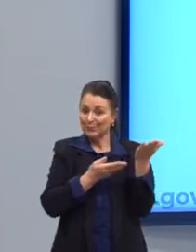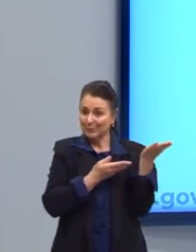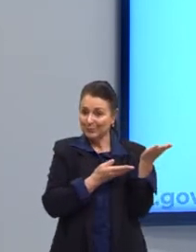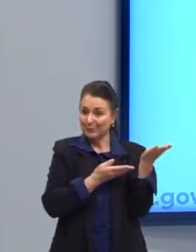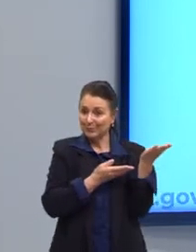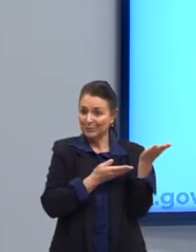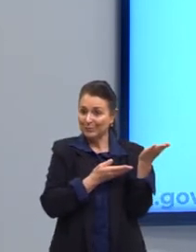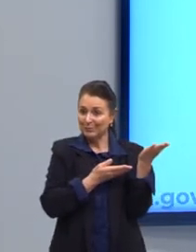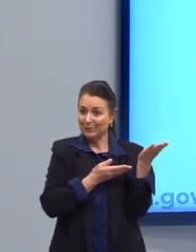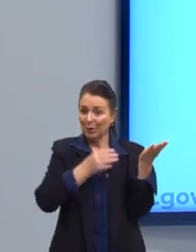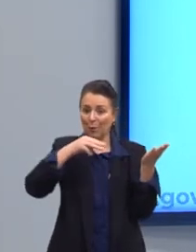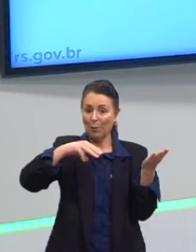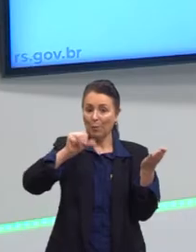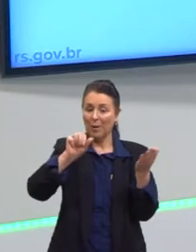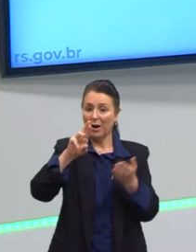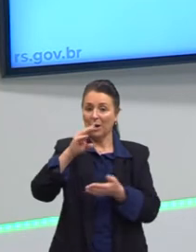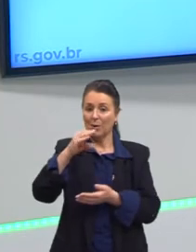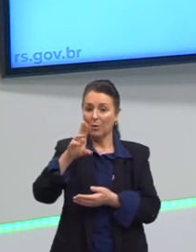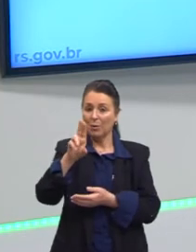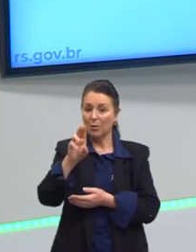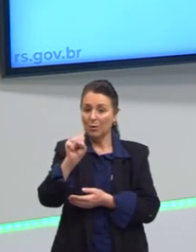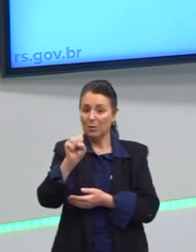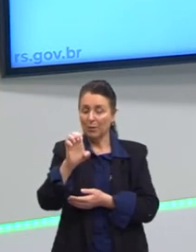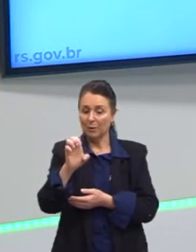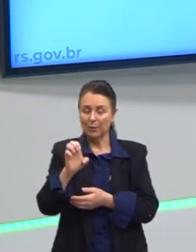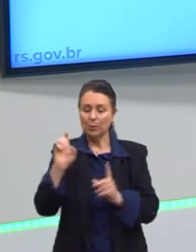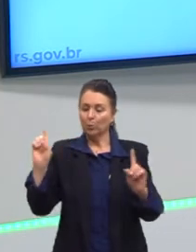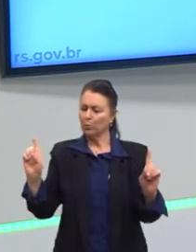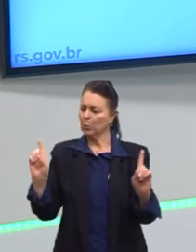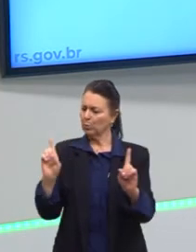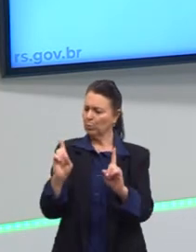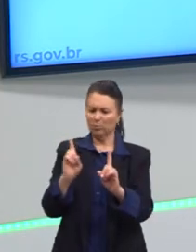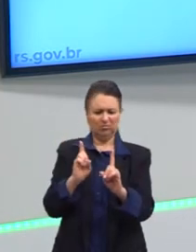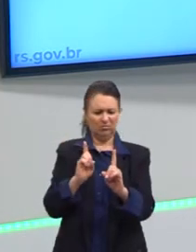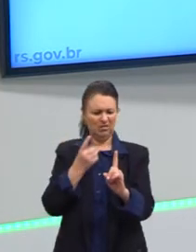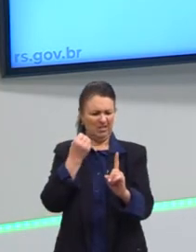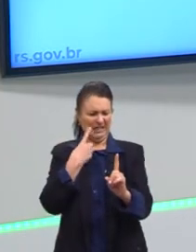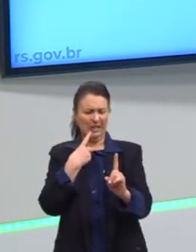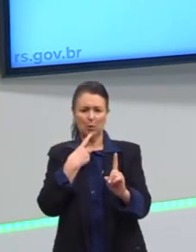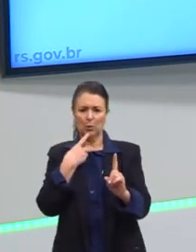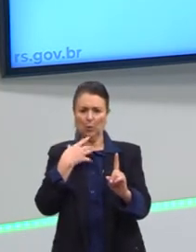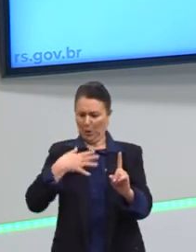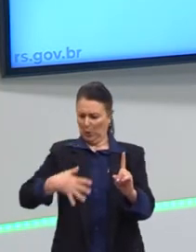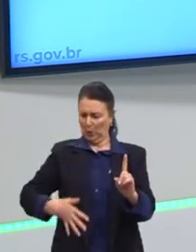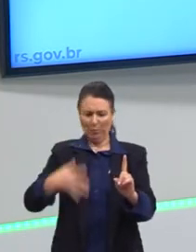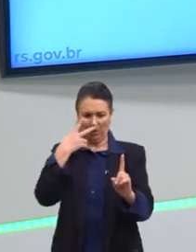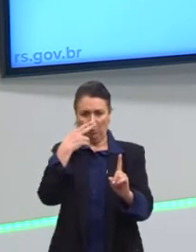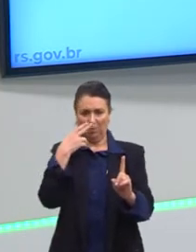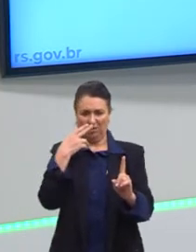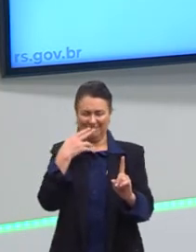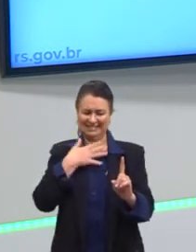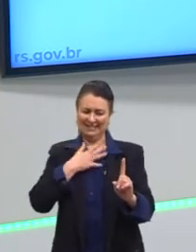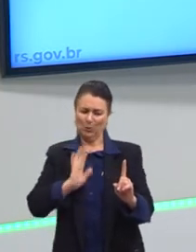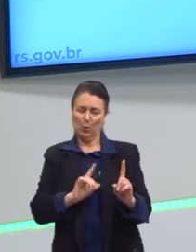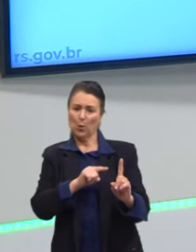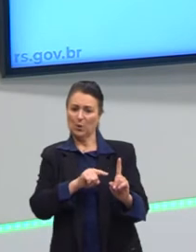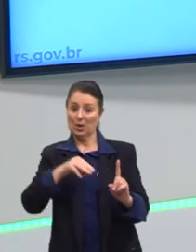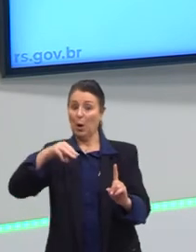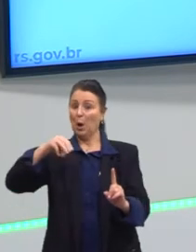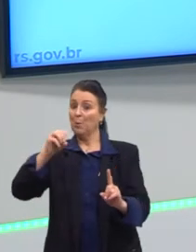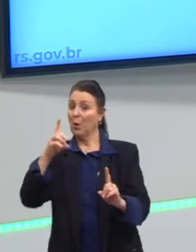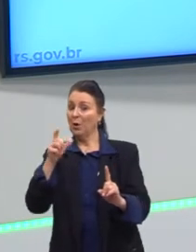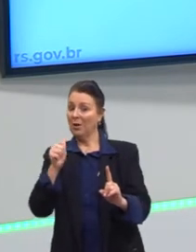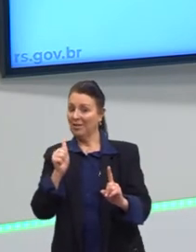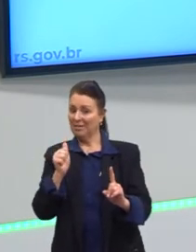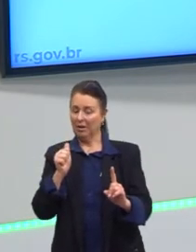assim, quando nós na rua encontramos alguém com a mesma roupa que nós vestimos, isso nos desagrada. Então a moda como um